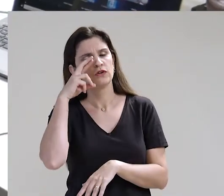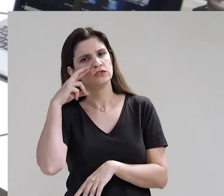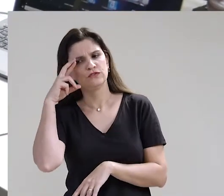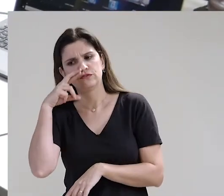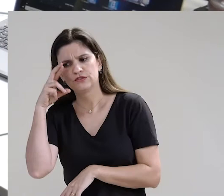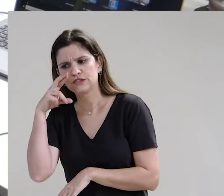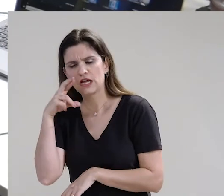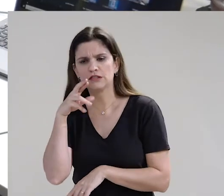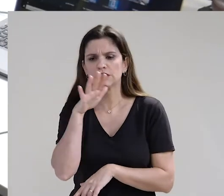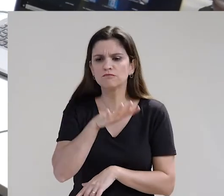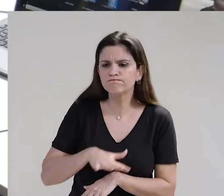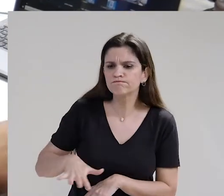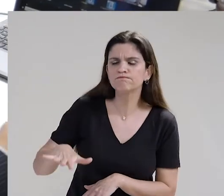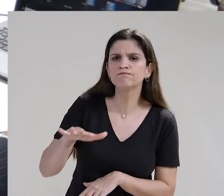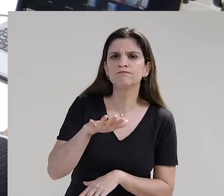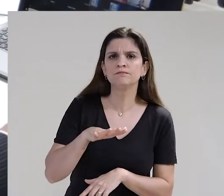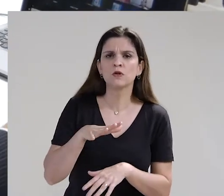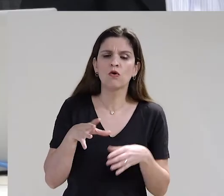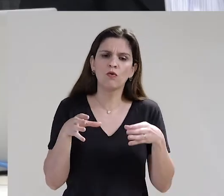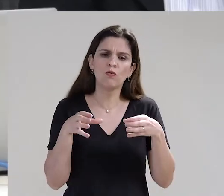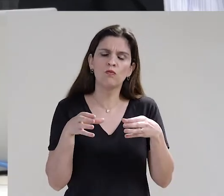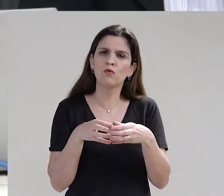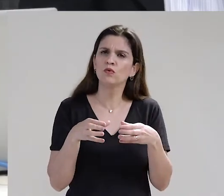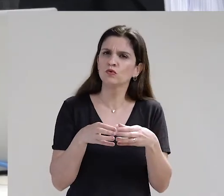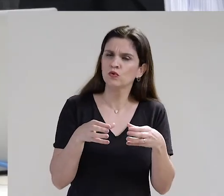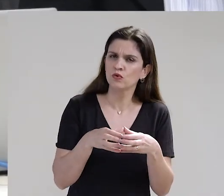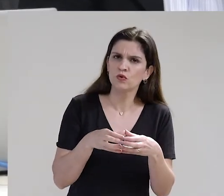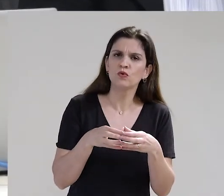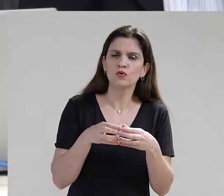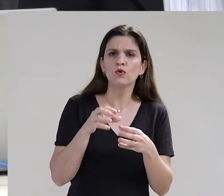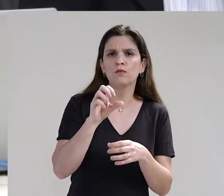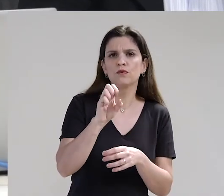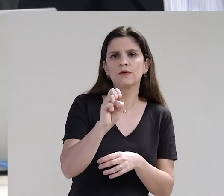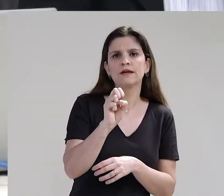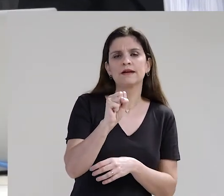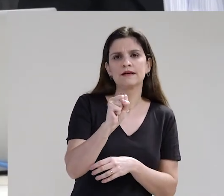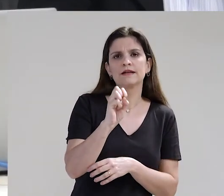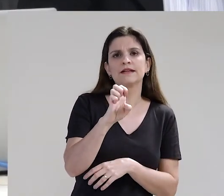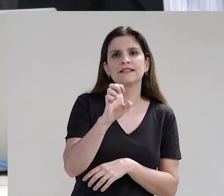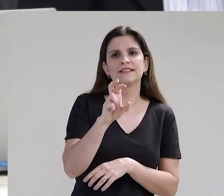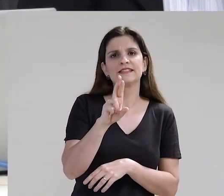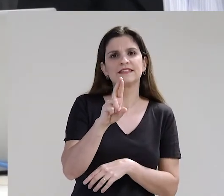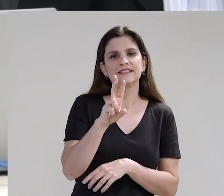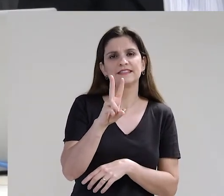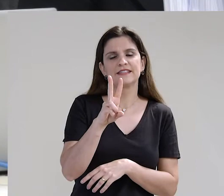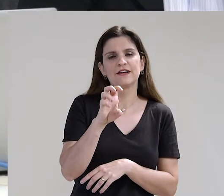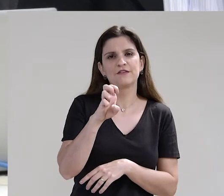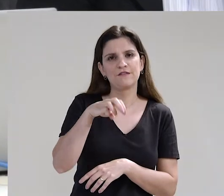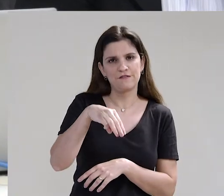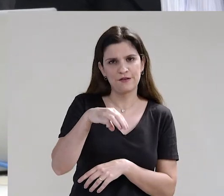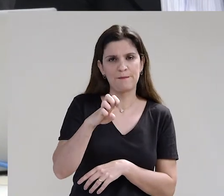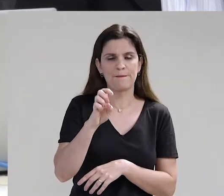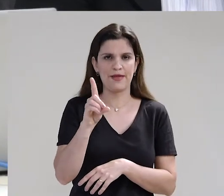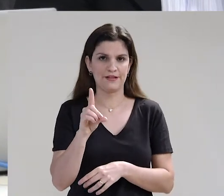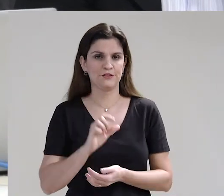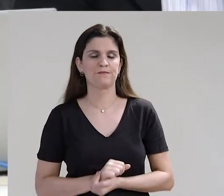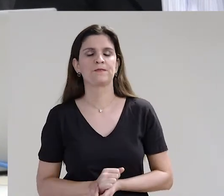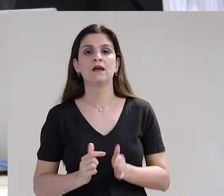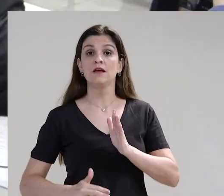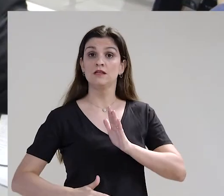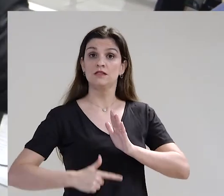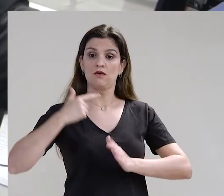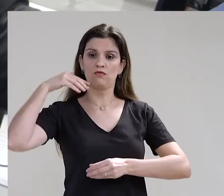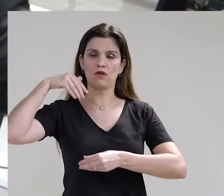de fiscalização da Prefeitura de Campo Grande como membro do Comitê de Gestão do Servimed. O plenário também aprovou, em segunda